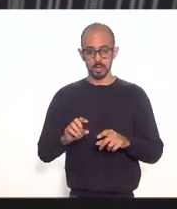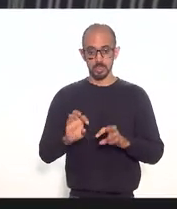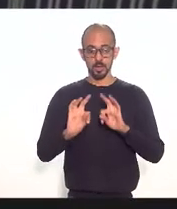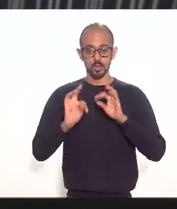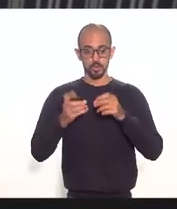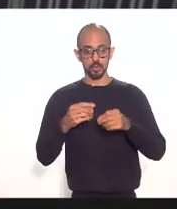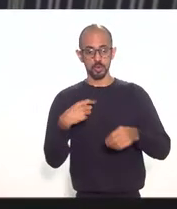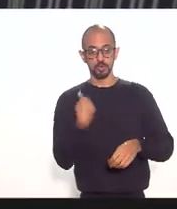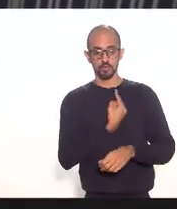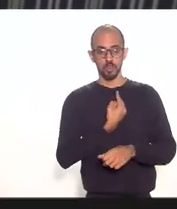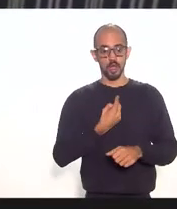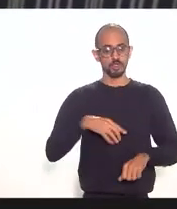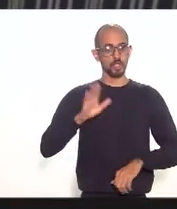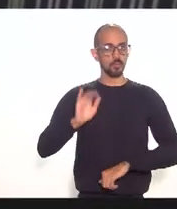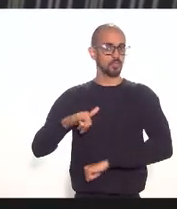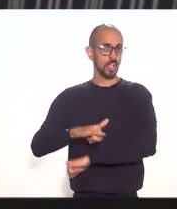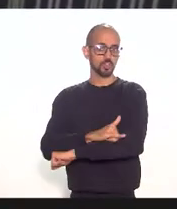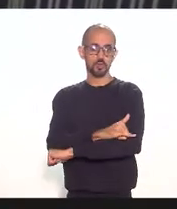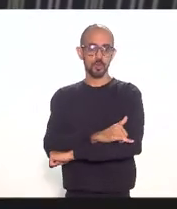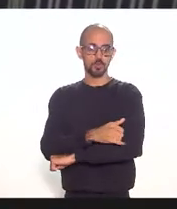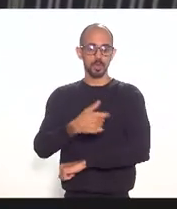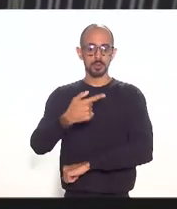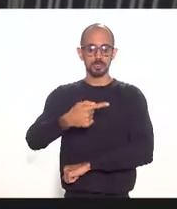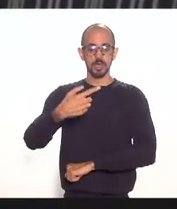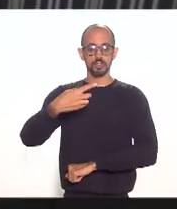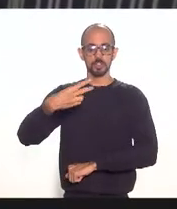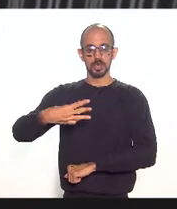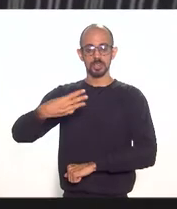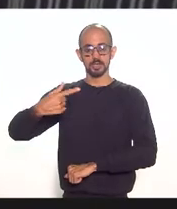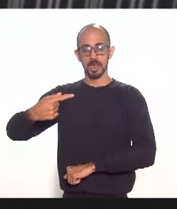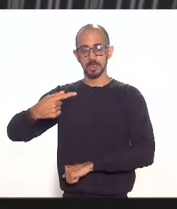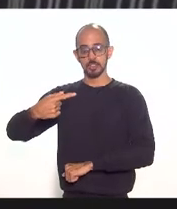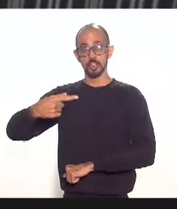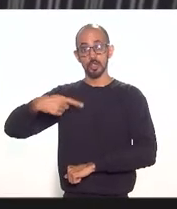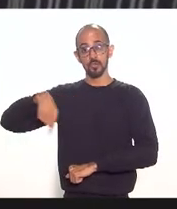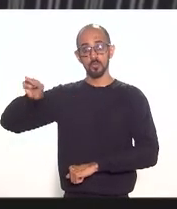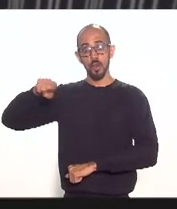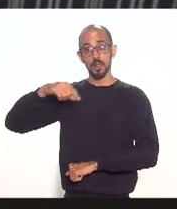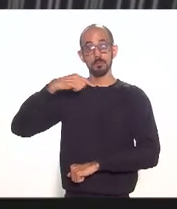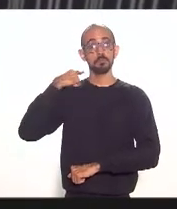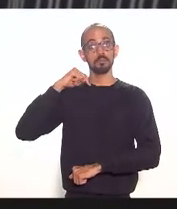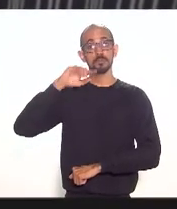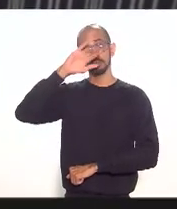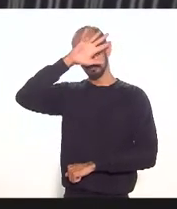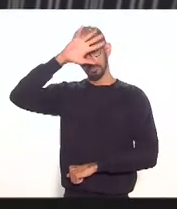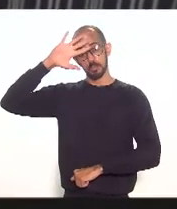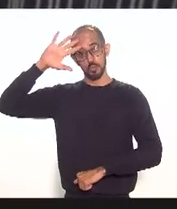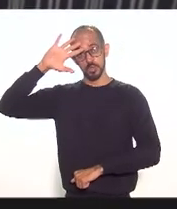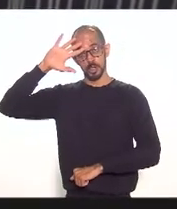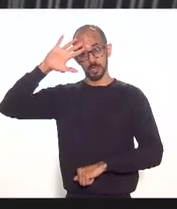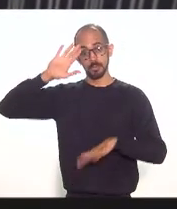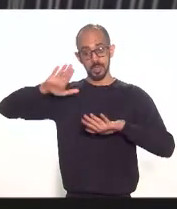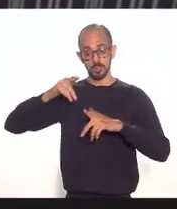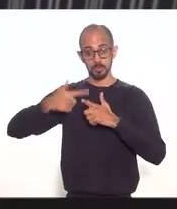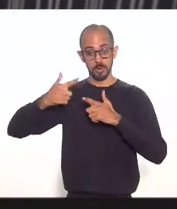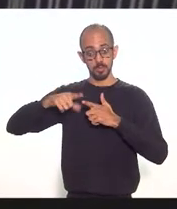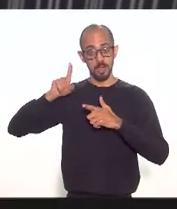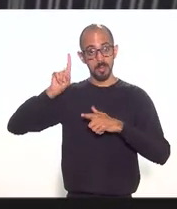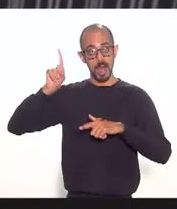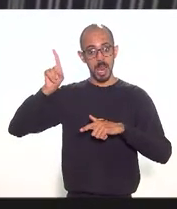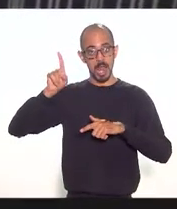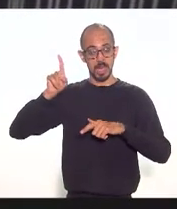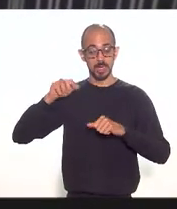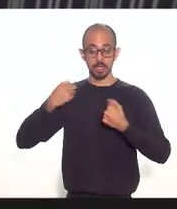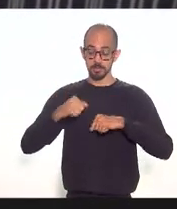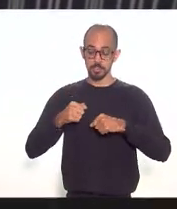737 frequentemente para Belo Horizonte pousando na pampulha o problema da pampulha é o tamanho terminal só que o seguinte eles tiveram que concentrar